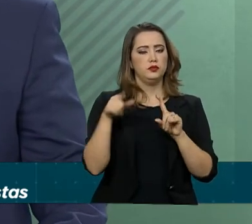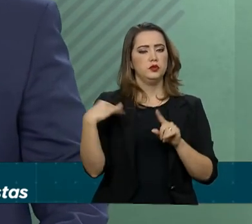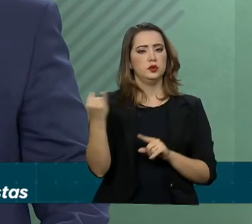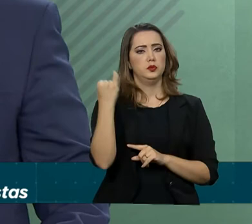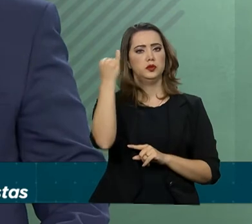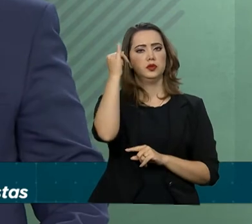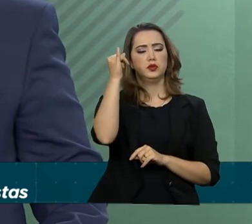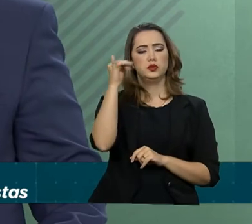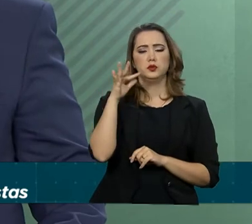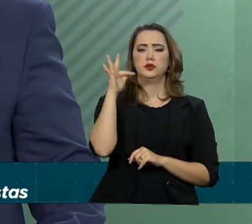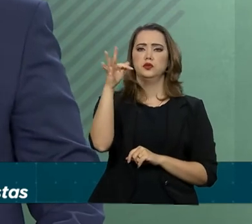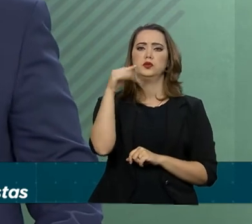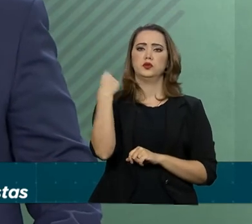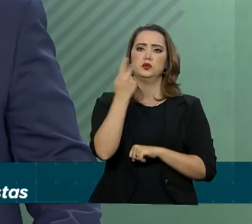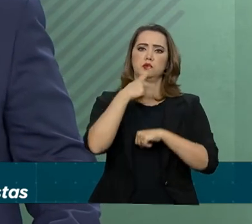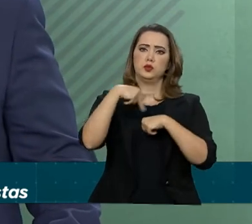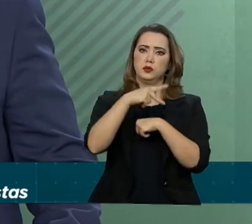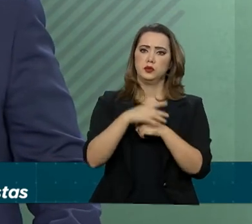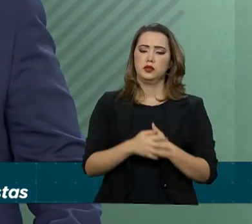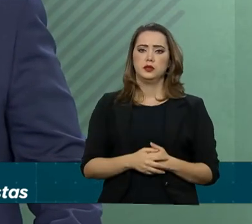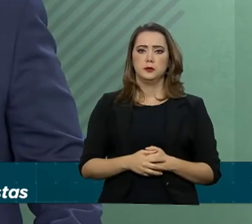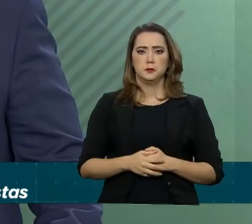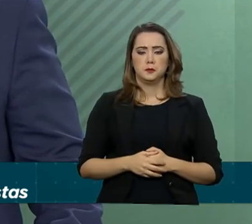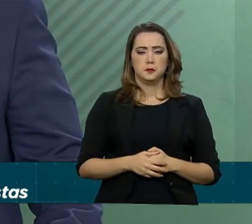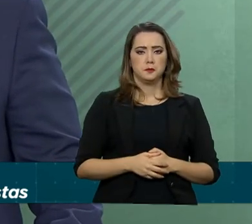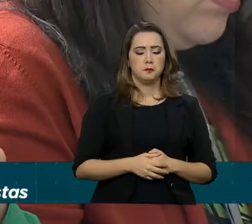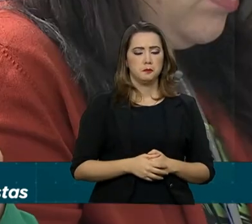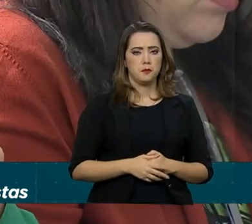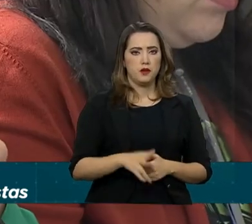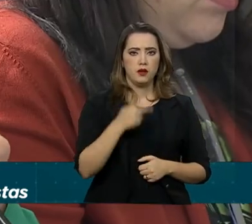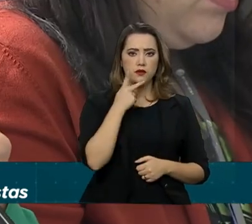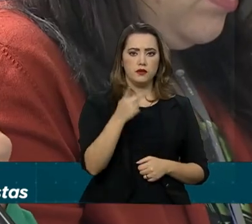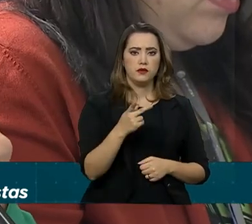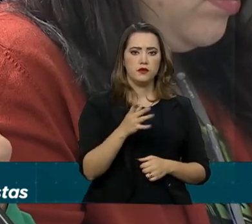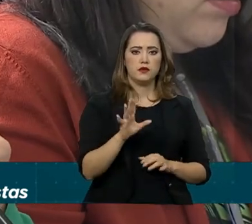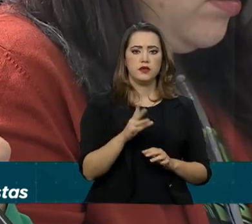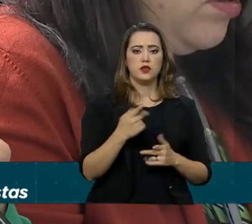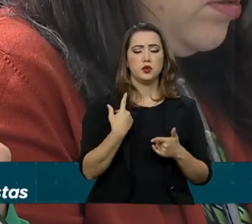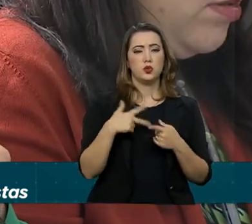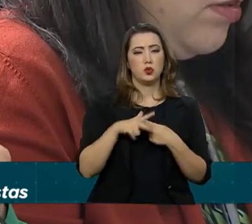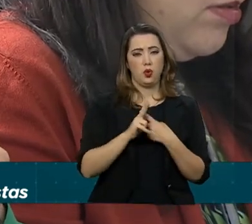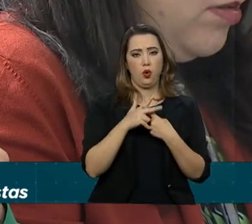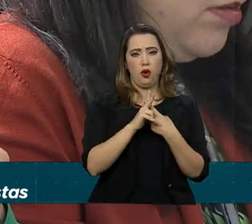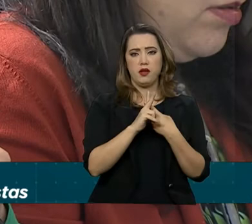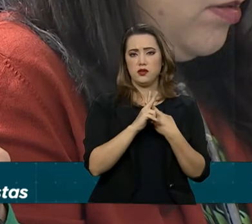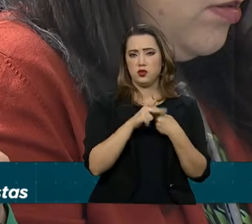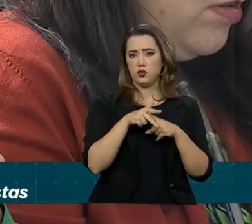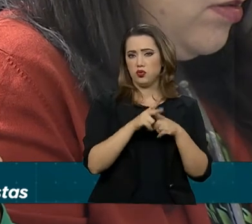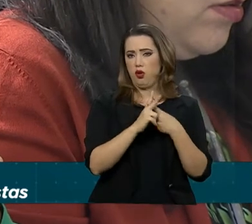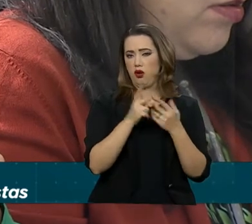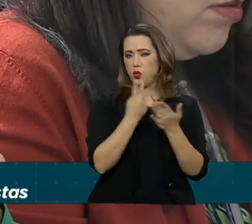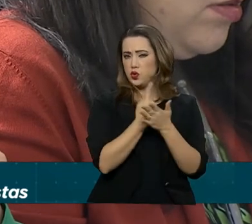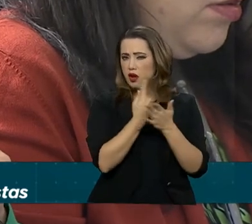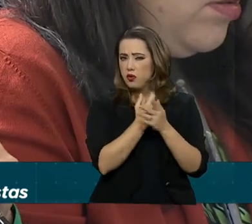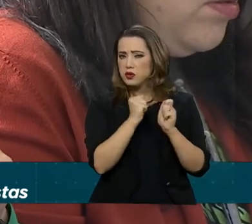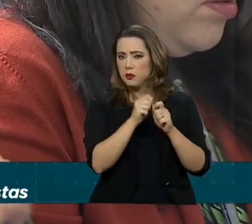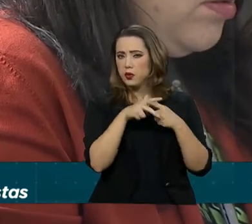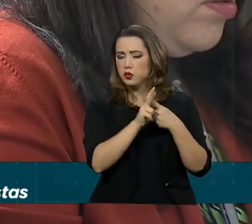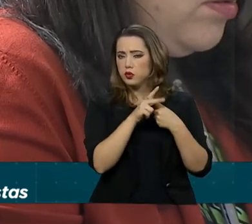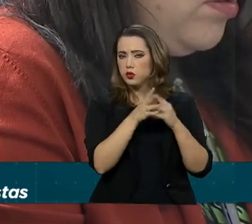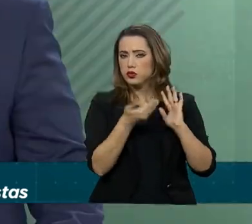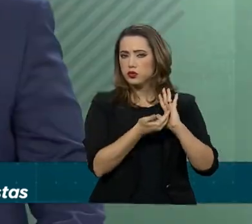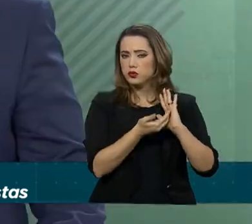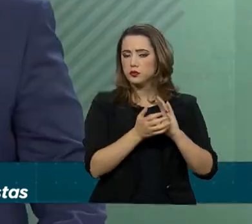para o futuro do nosso país. Em relação à questão dos equívocos que ele considera que podem ser corrigidos no plenário?